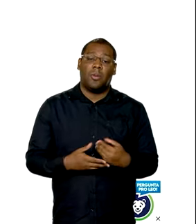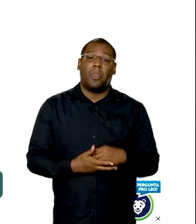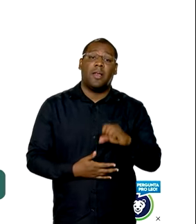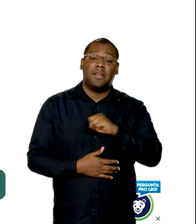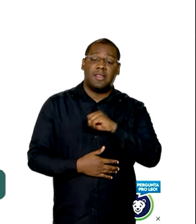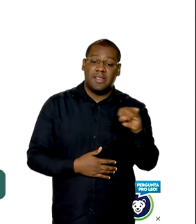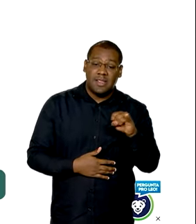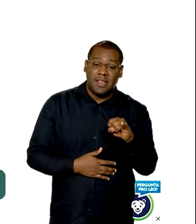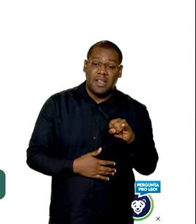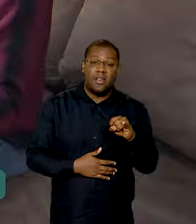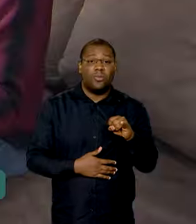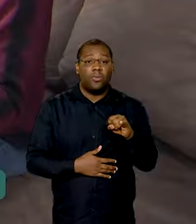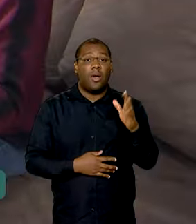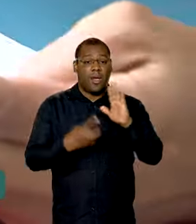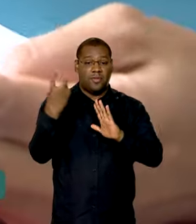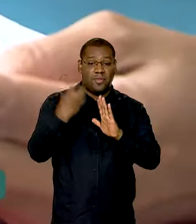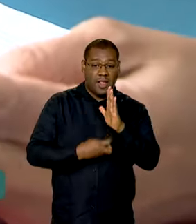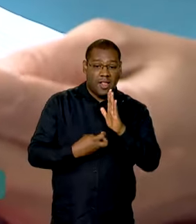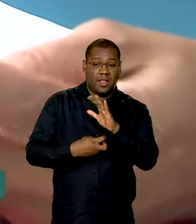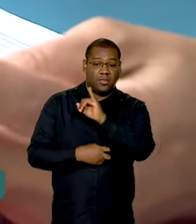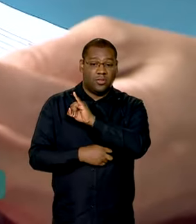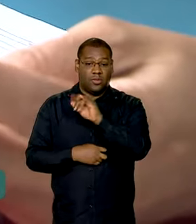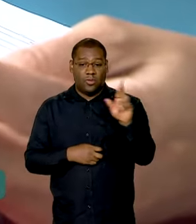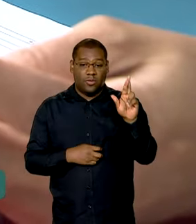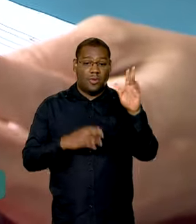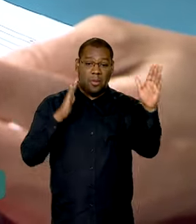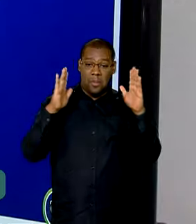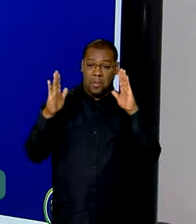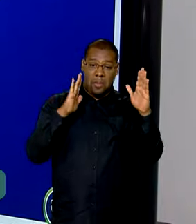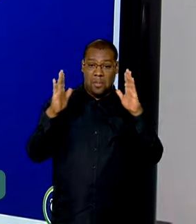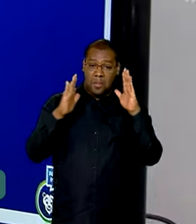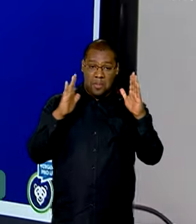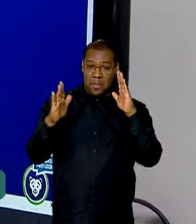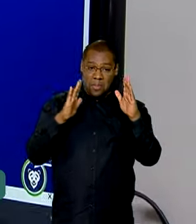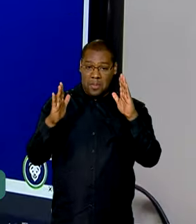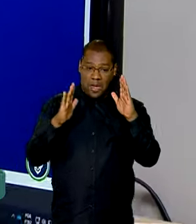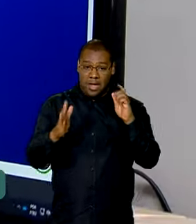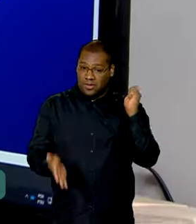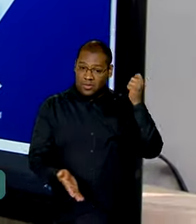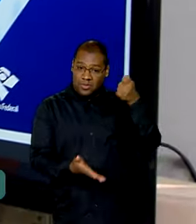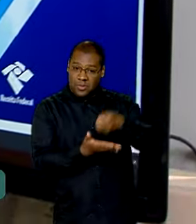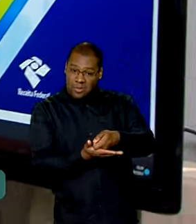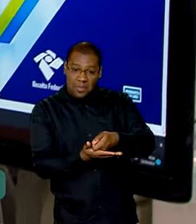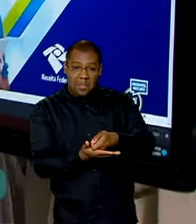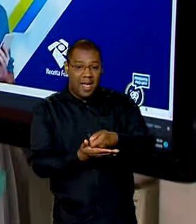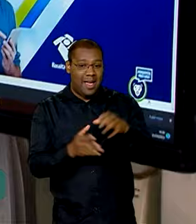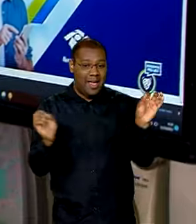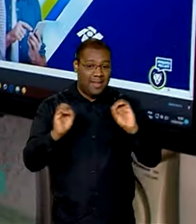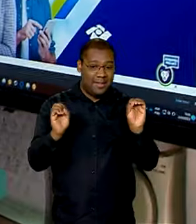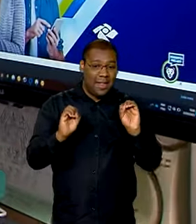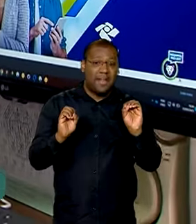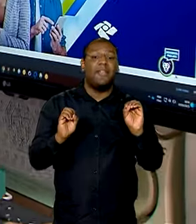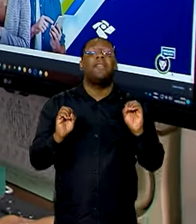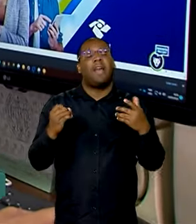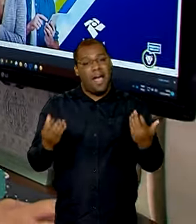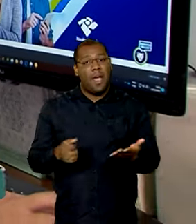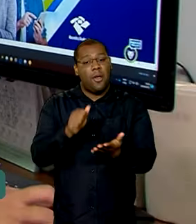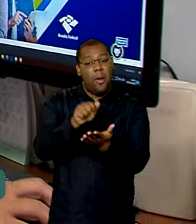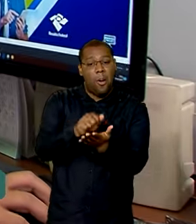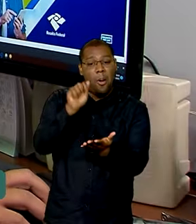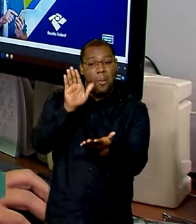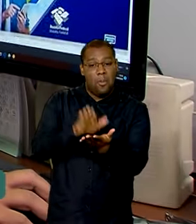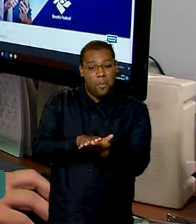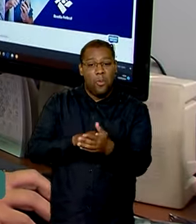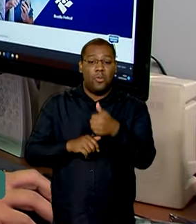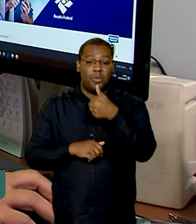não entregar a declaração dentro do tempo estipulado pelo Leão. A multa é de 1% ao mês sobre